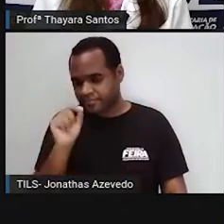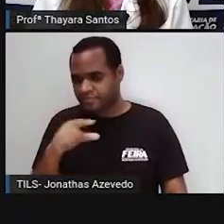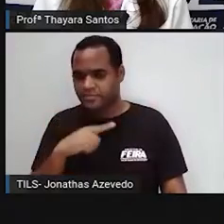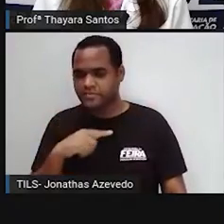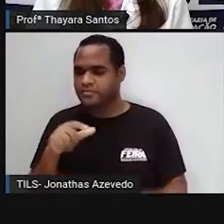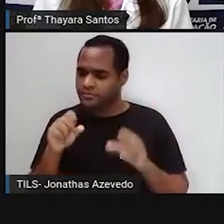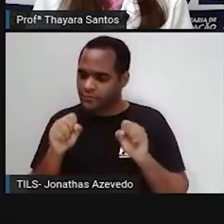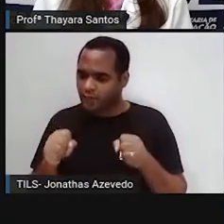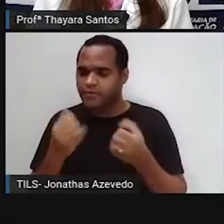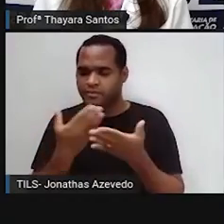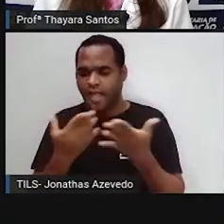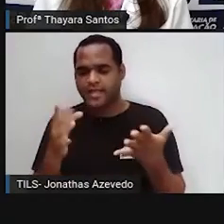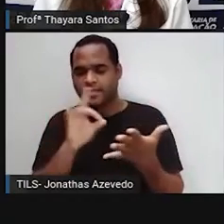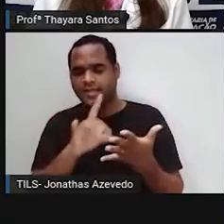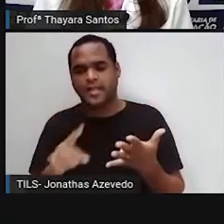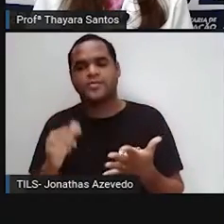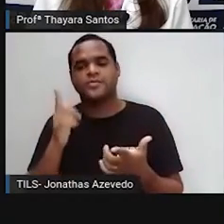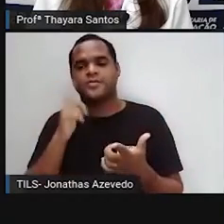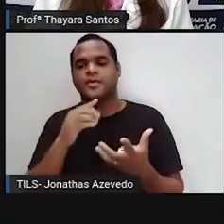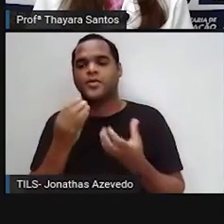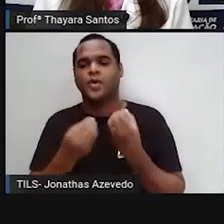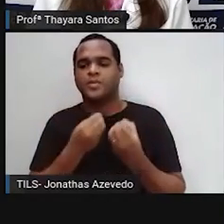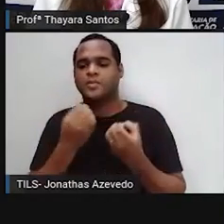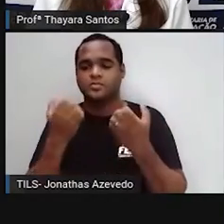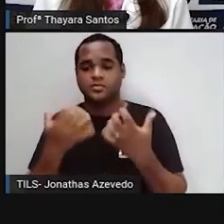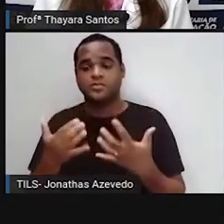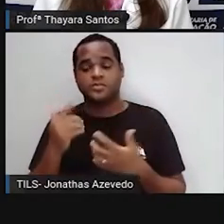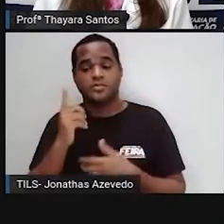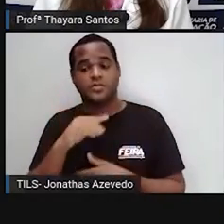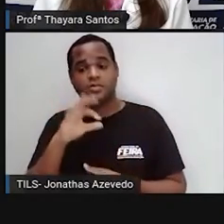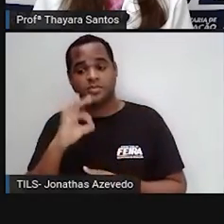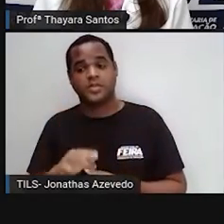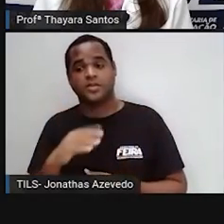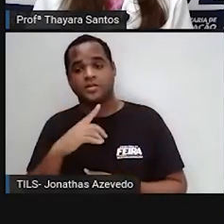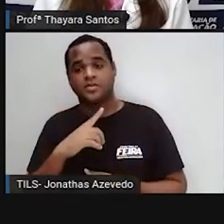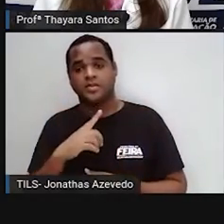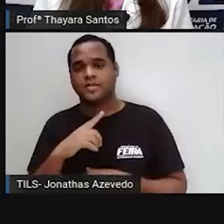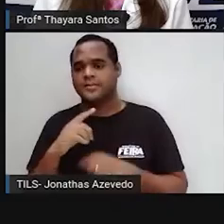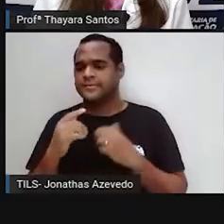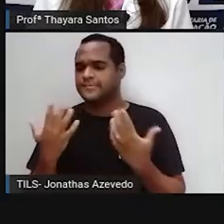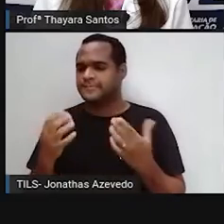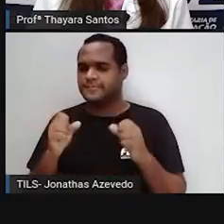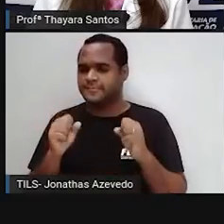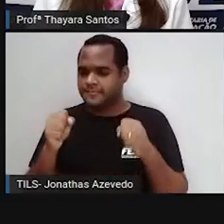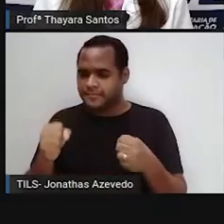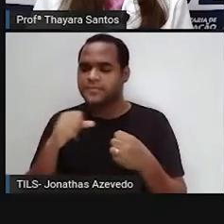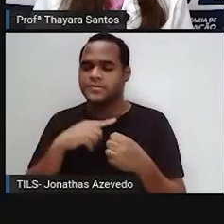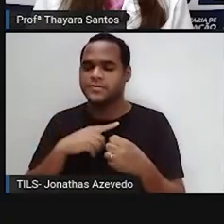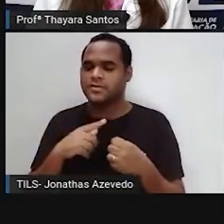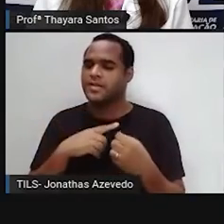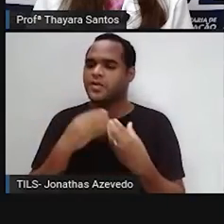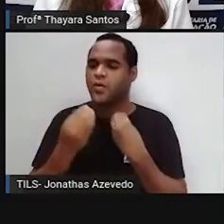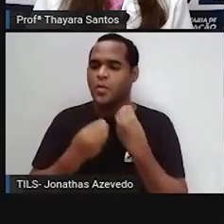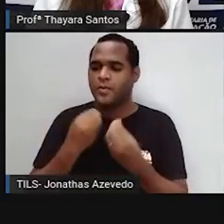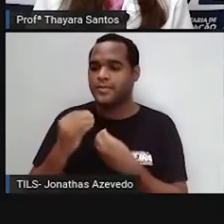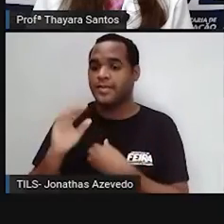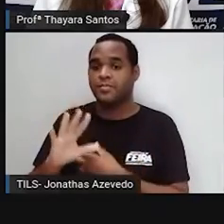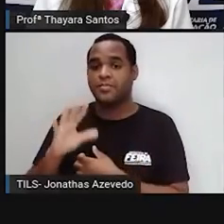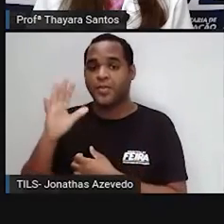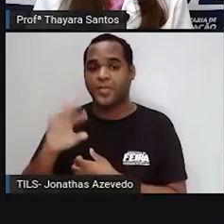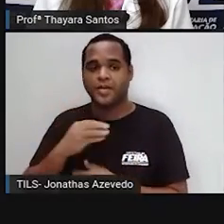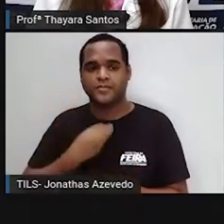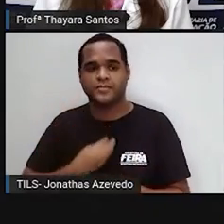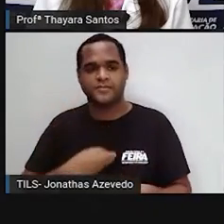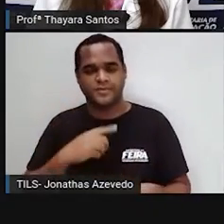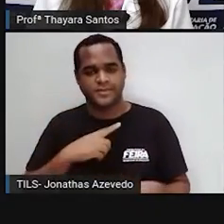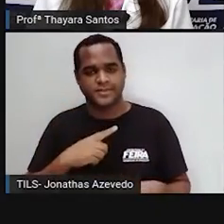indústrias e grandes corporações têm, consequentemente, uma maior parcela de culpa nessas emissões de gases de